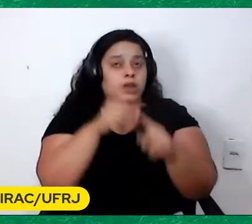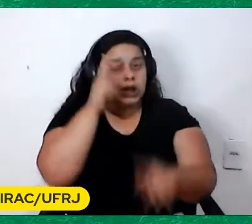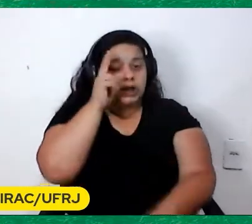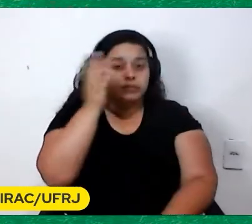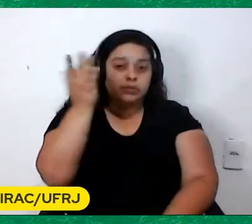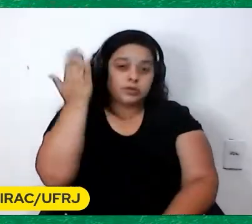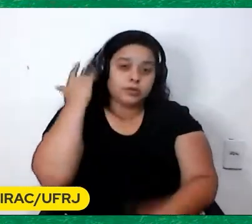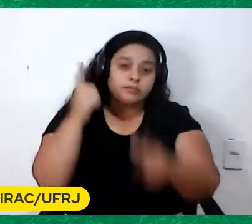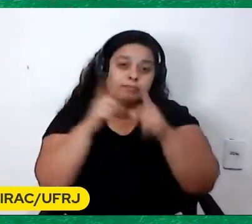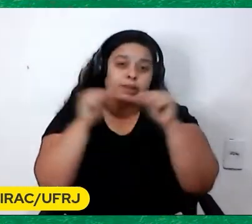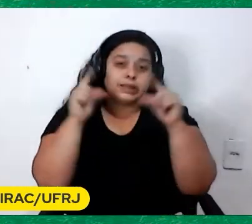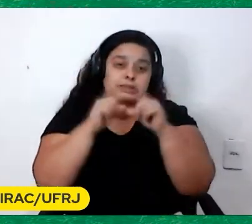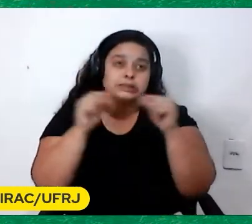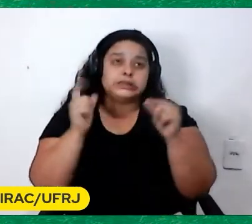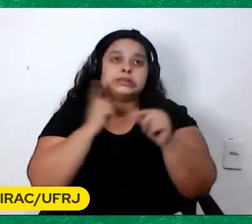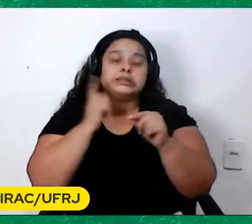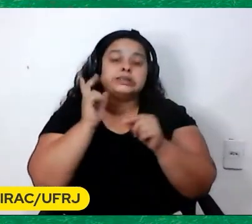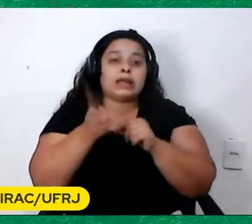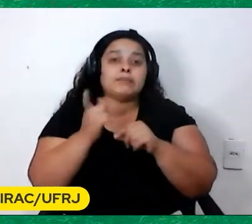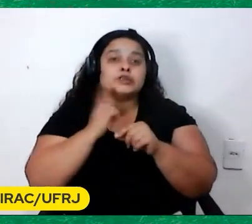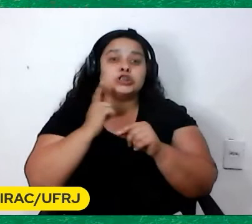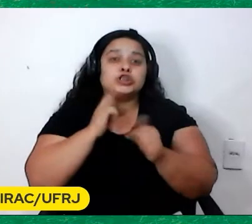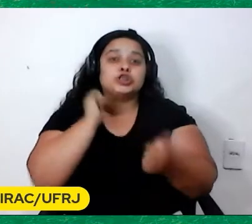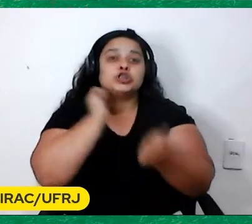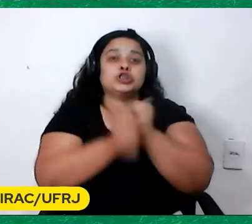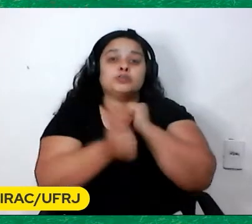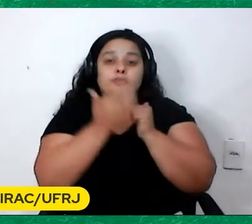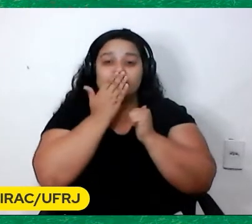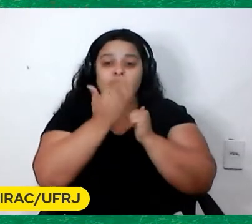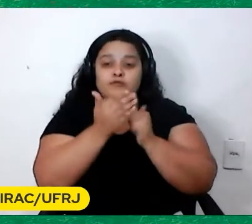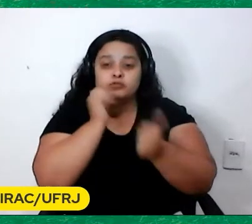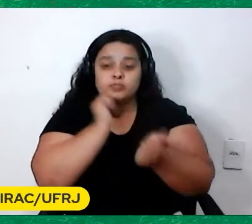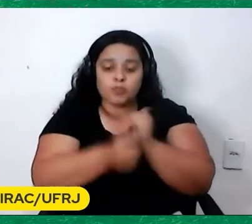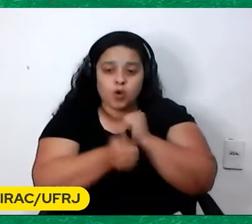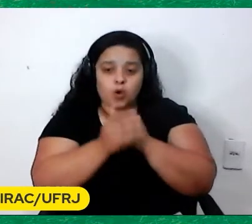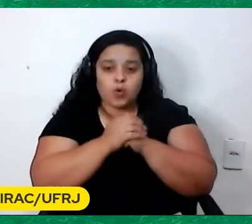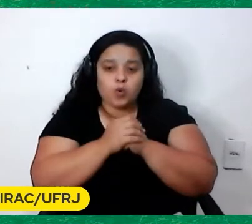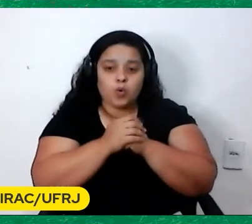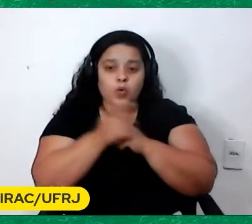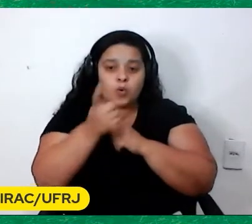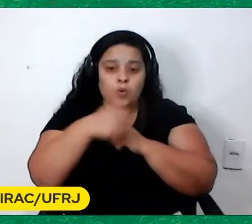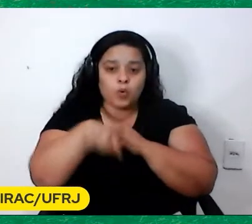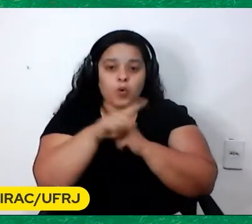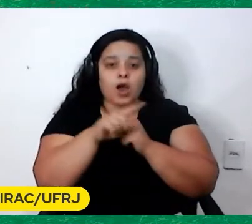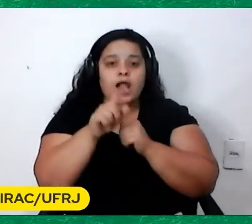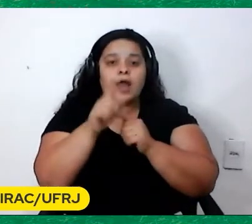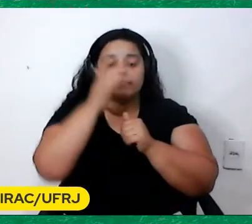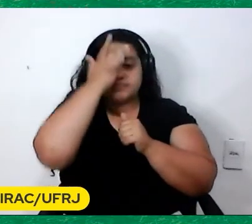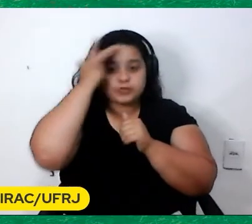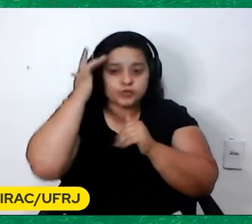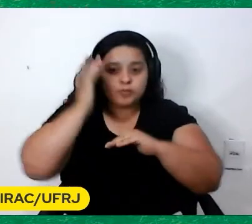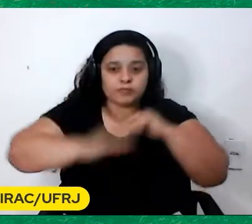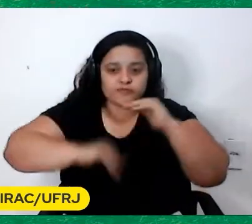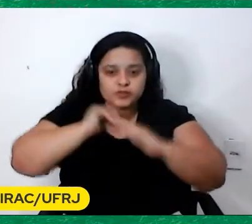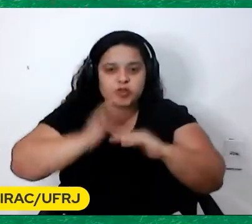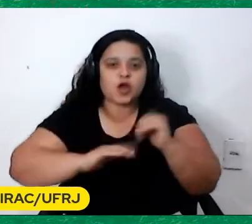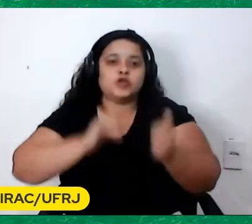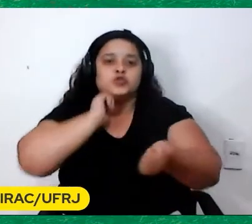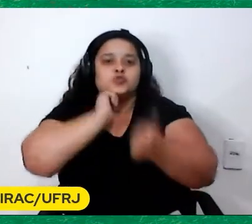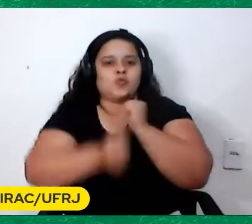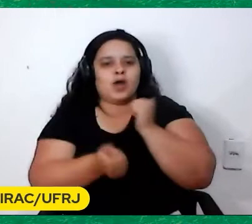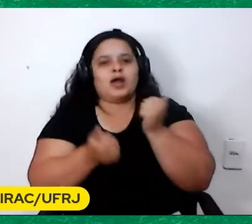tinha Times de futebol Que Nos festivais Que os cineastas todos Jogavam Em várias